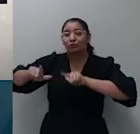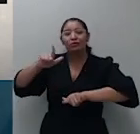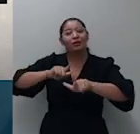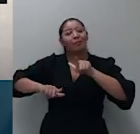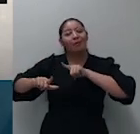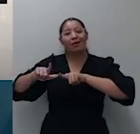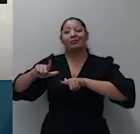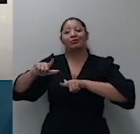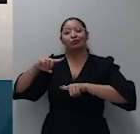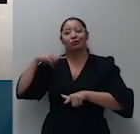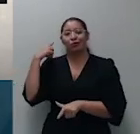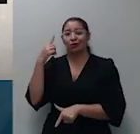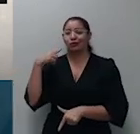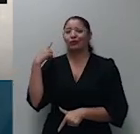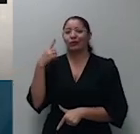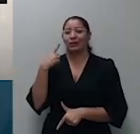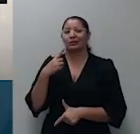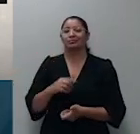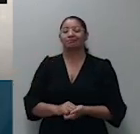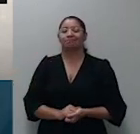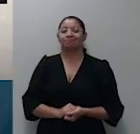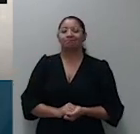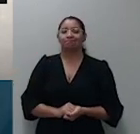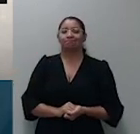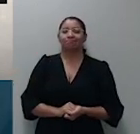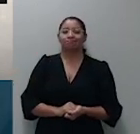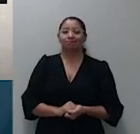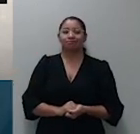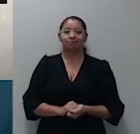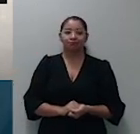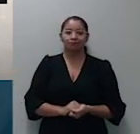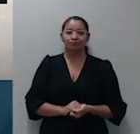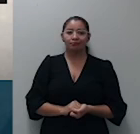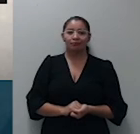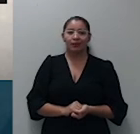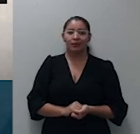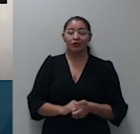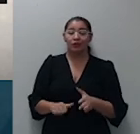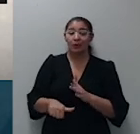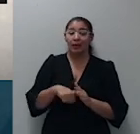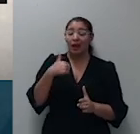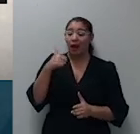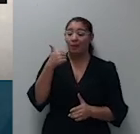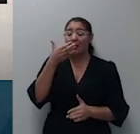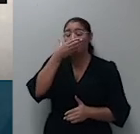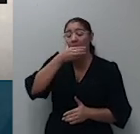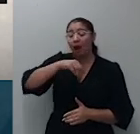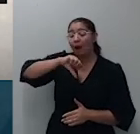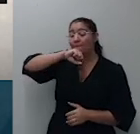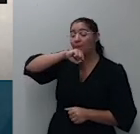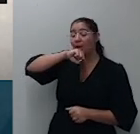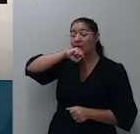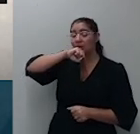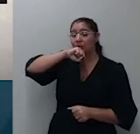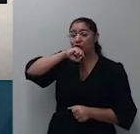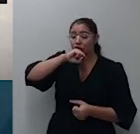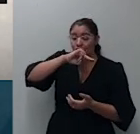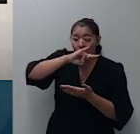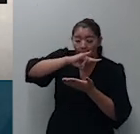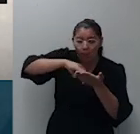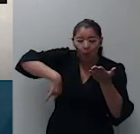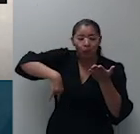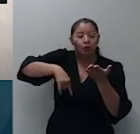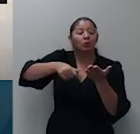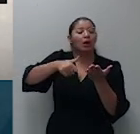modo é também controversa circunstância segundo a qual a primeira recorrida à mãe celebrou o contrato objeto dessa demanda em nome